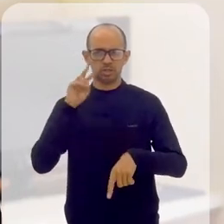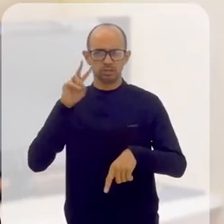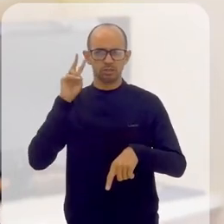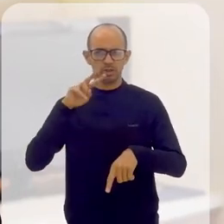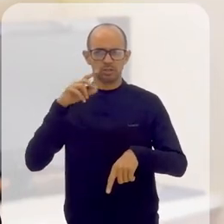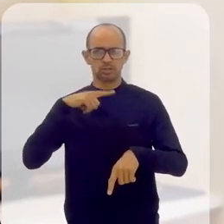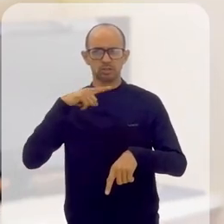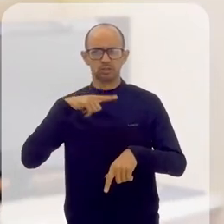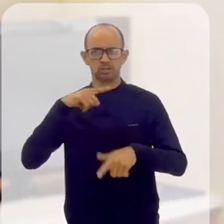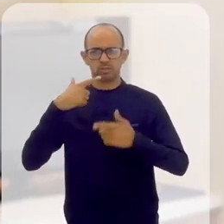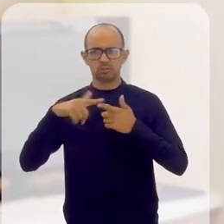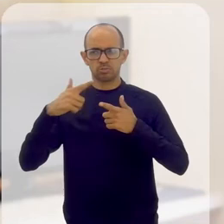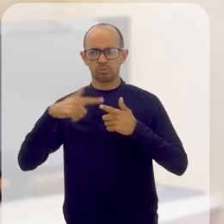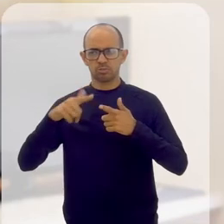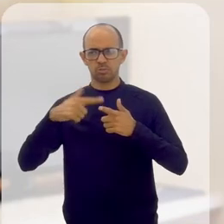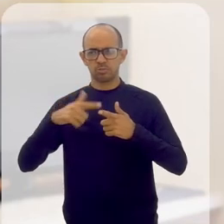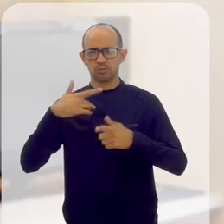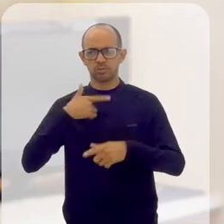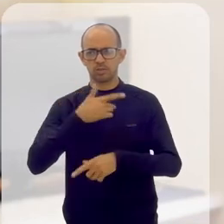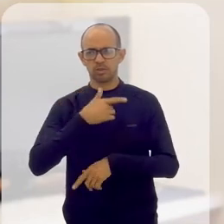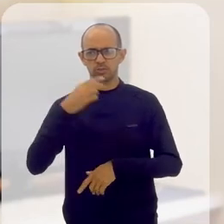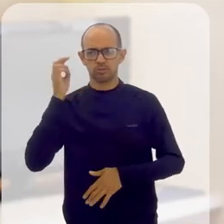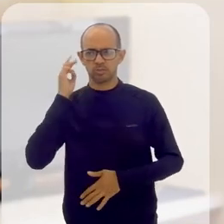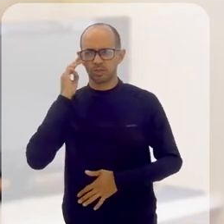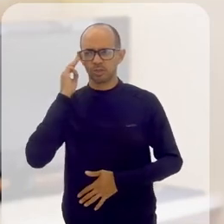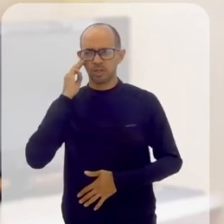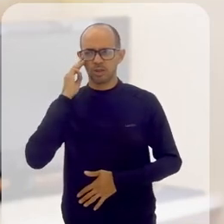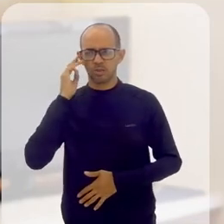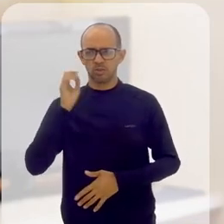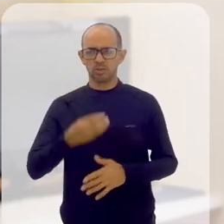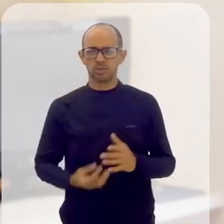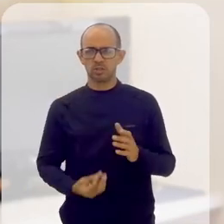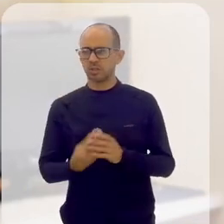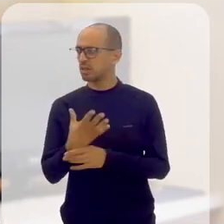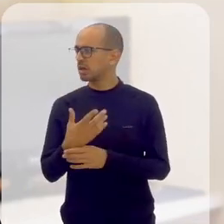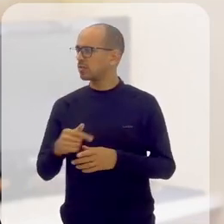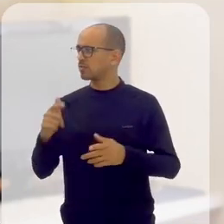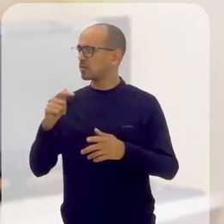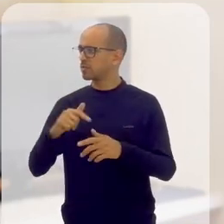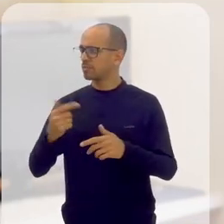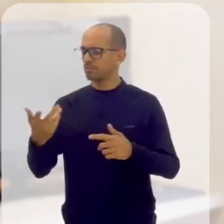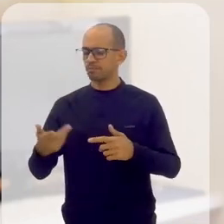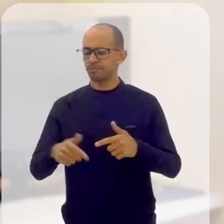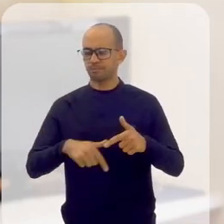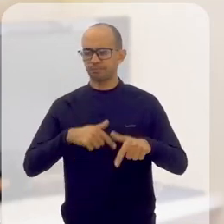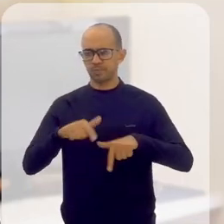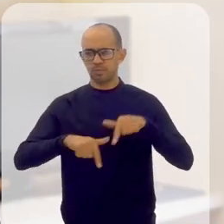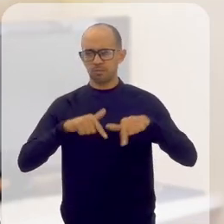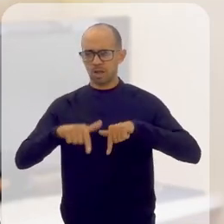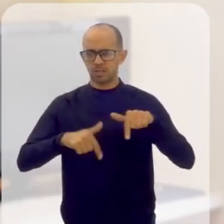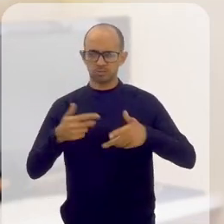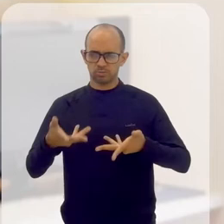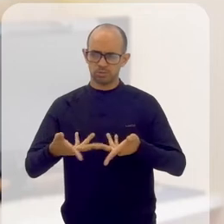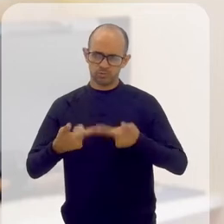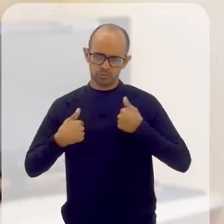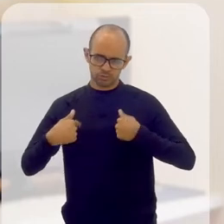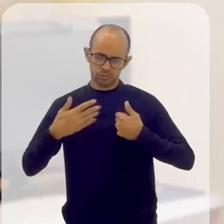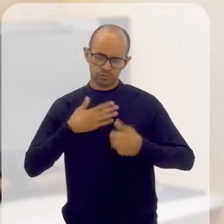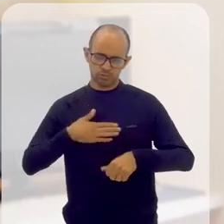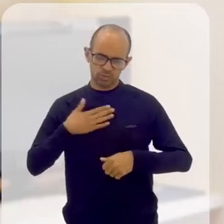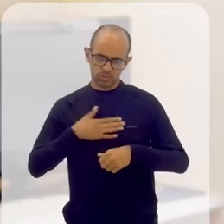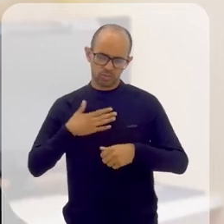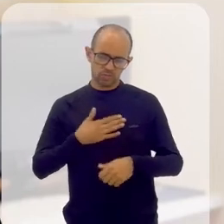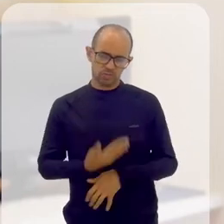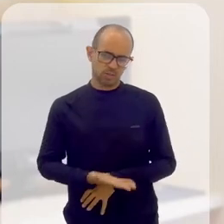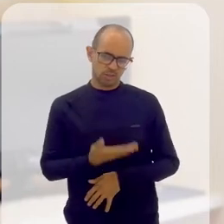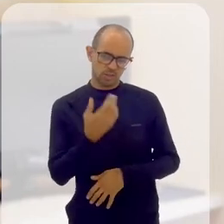história tinham problemas de saúde mental e que produziam obras belíssimas. aí eu queria